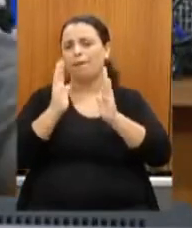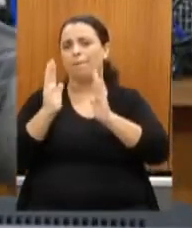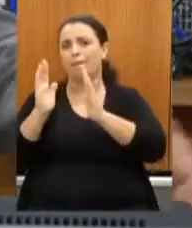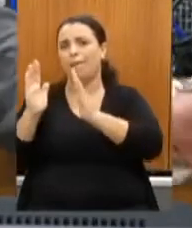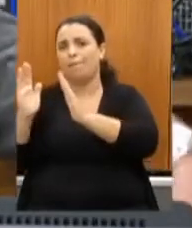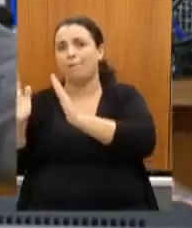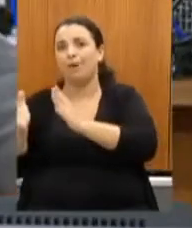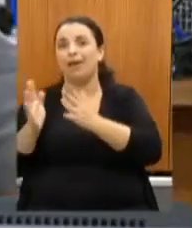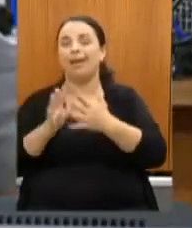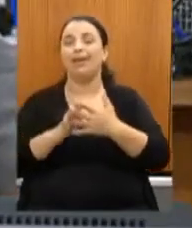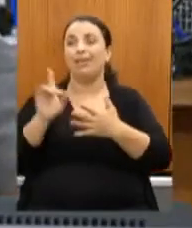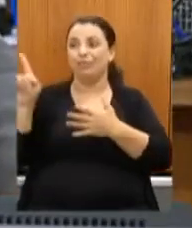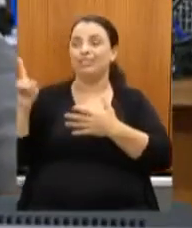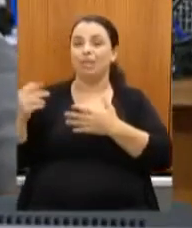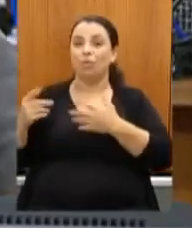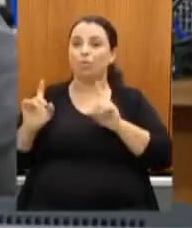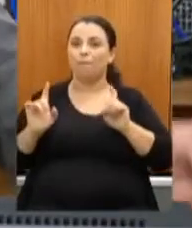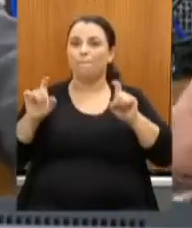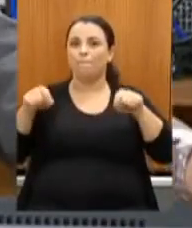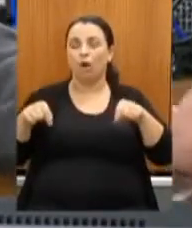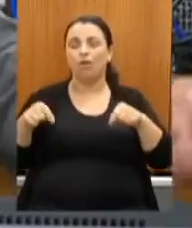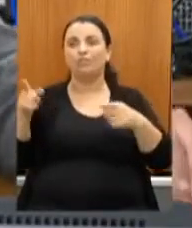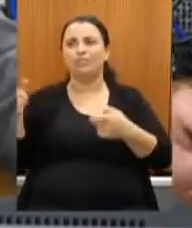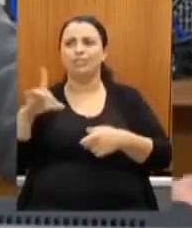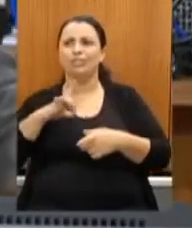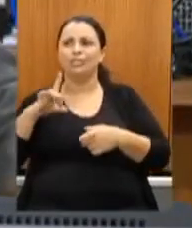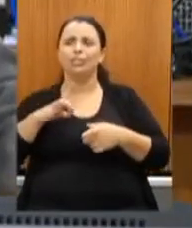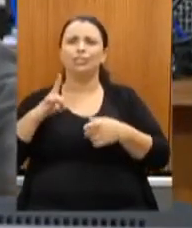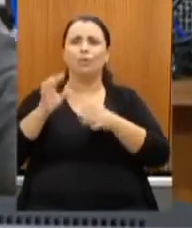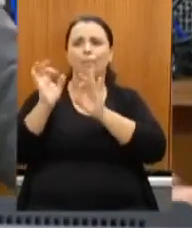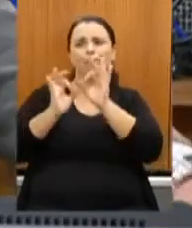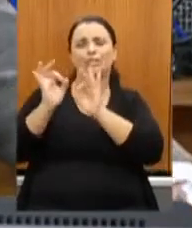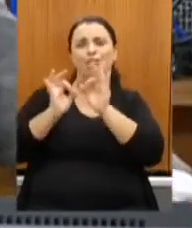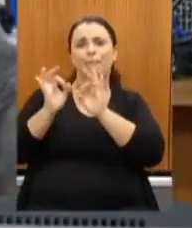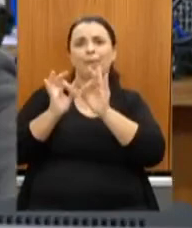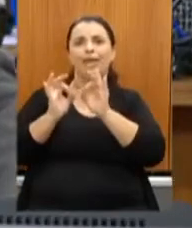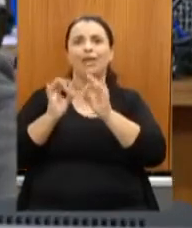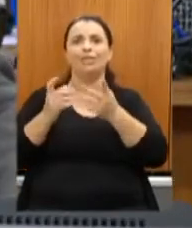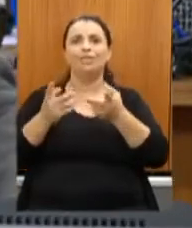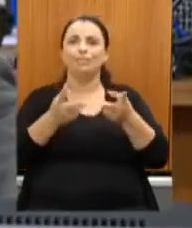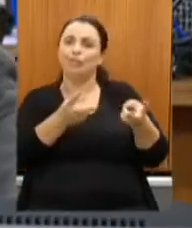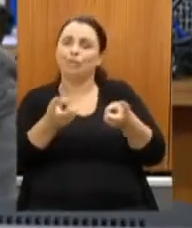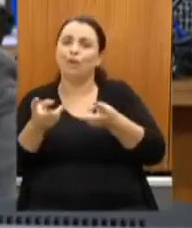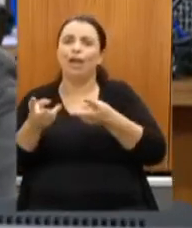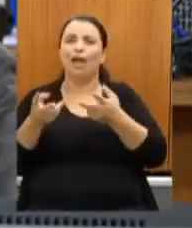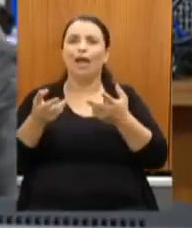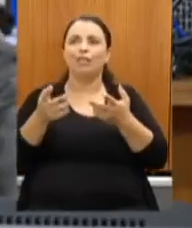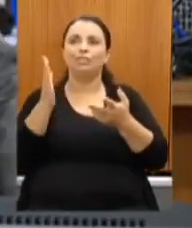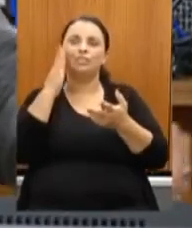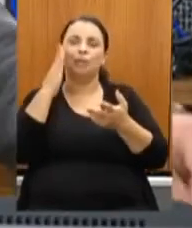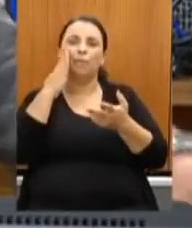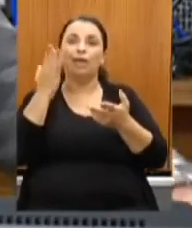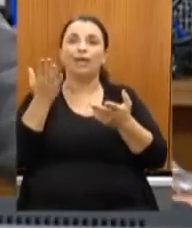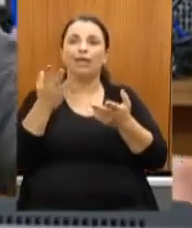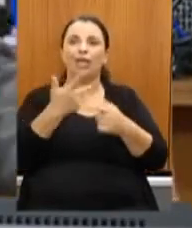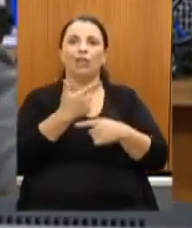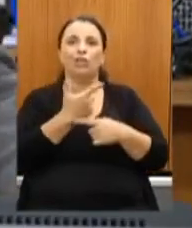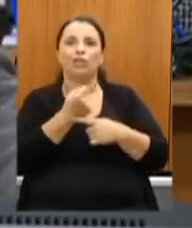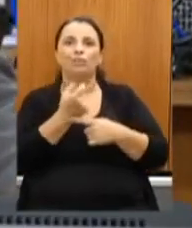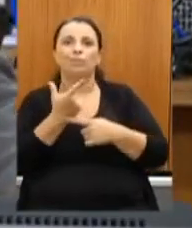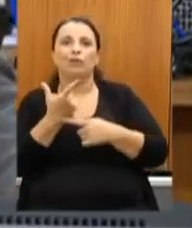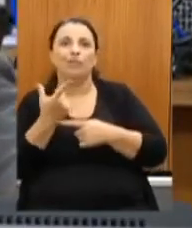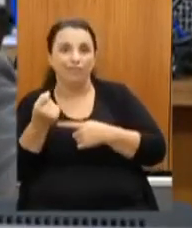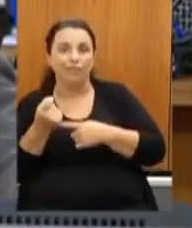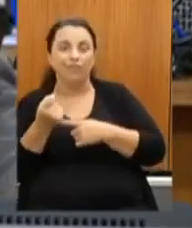planejamento juntamente com toda a equipe de explorar o fato de que em 2020 nós celebraríamos os